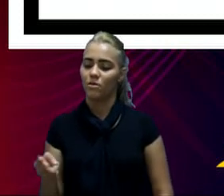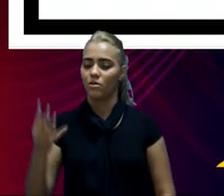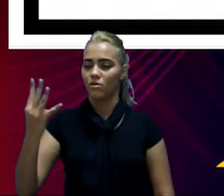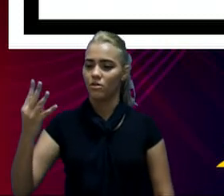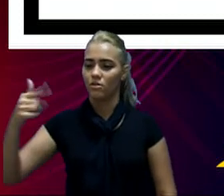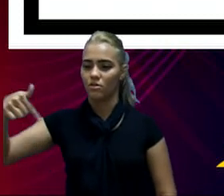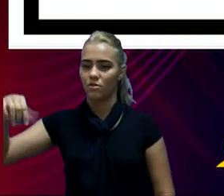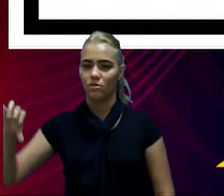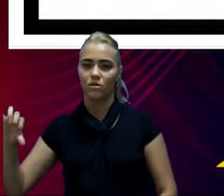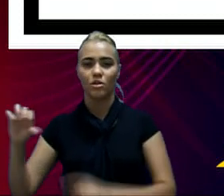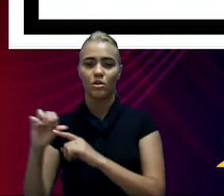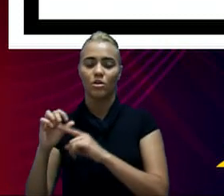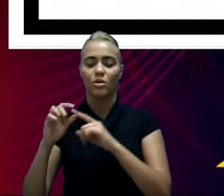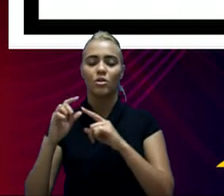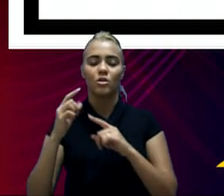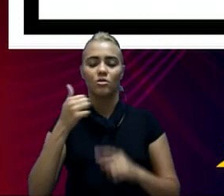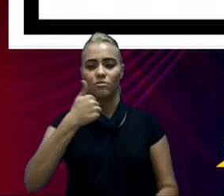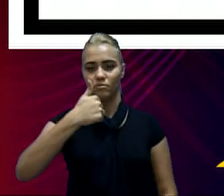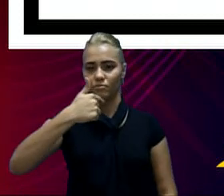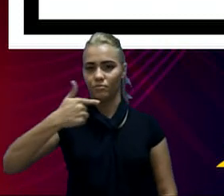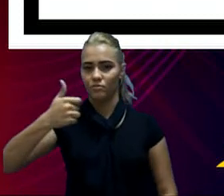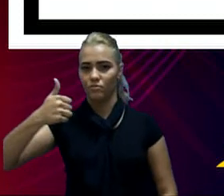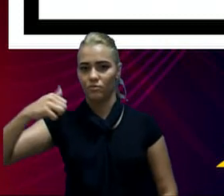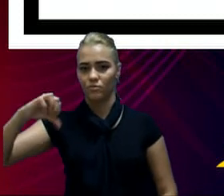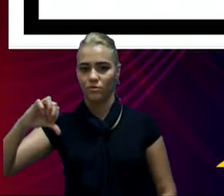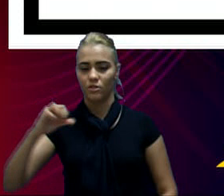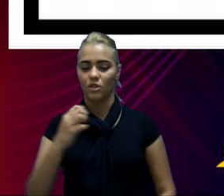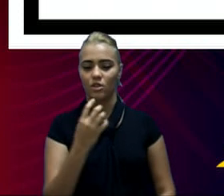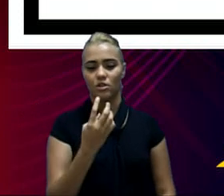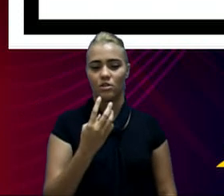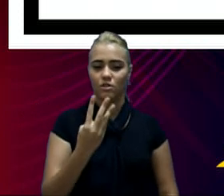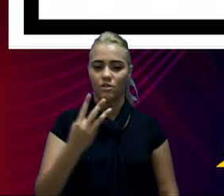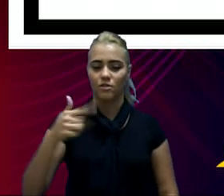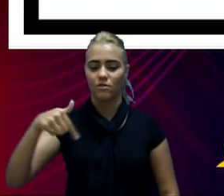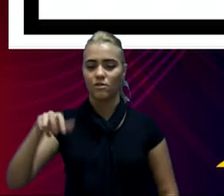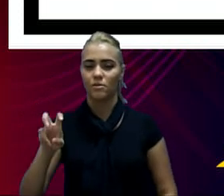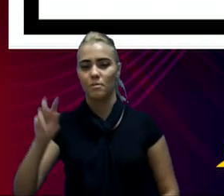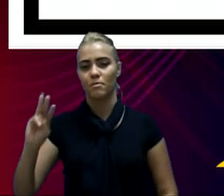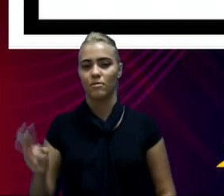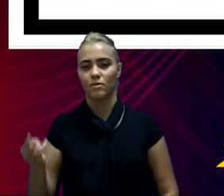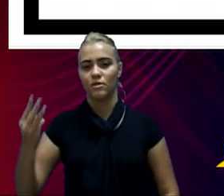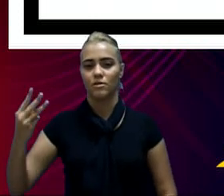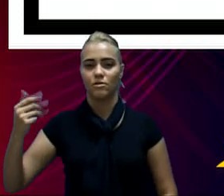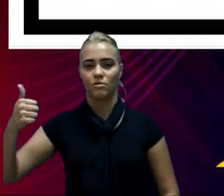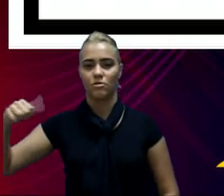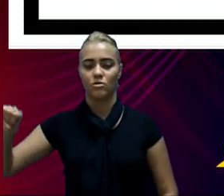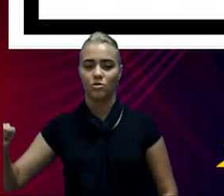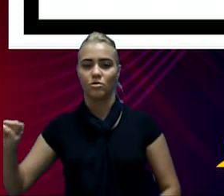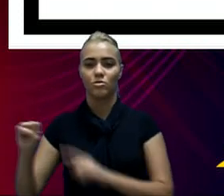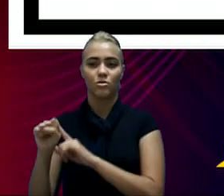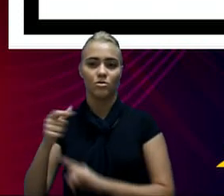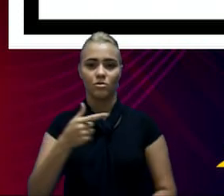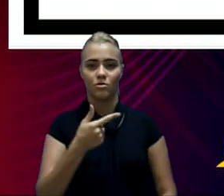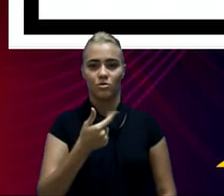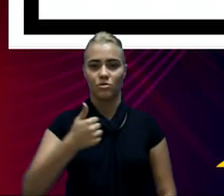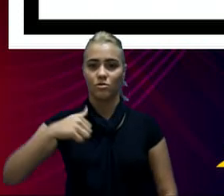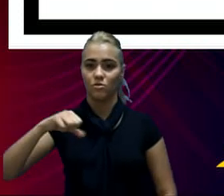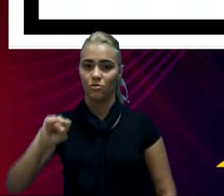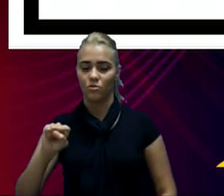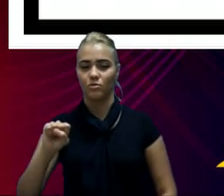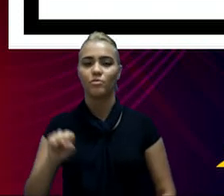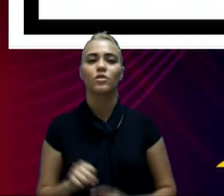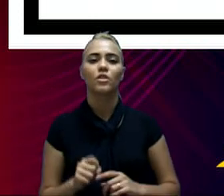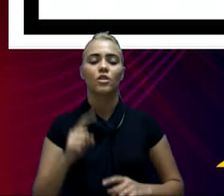em 2019, contra 355.518.000. Nesse grupo de transferências correntes, nós